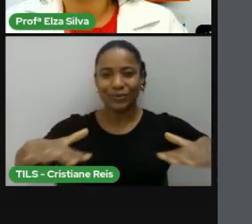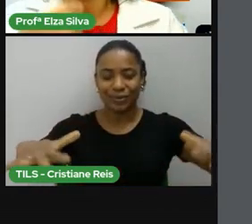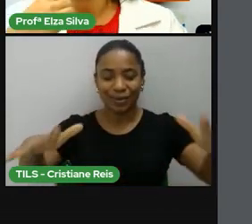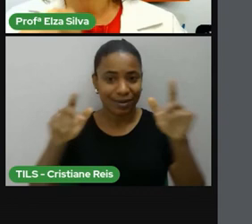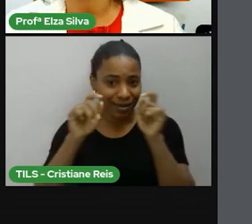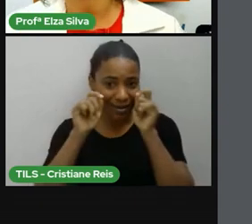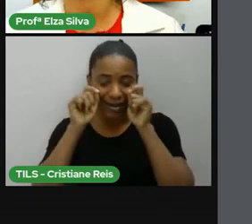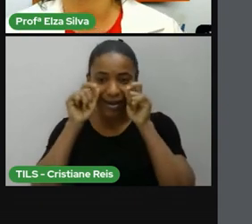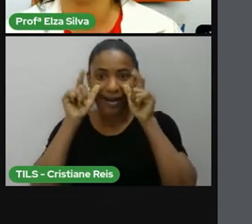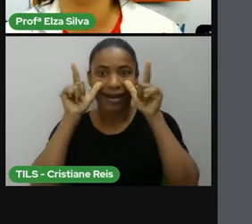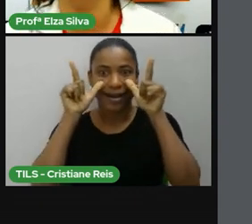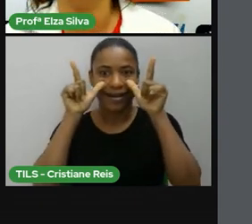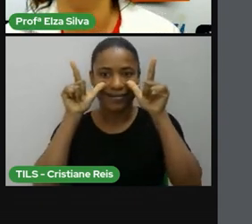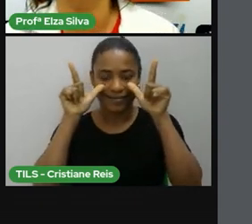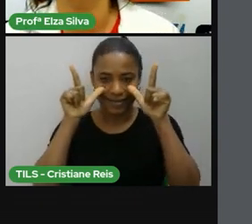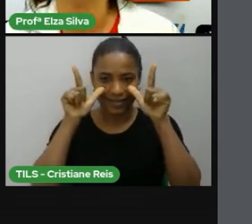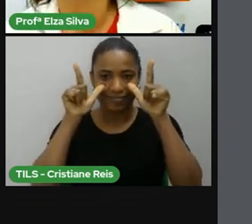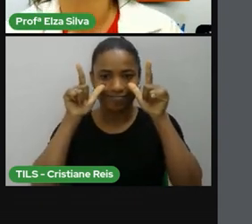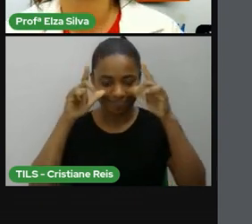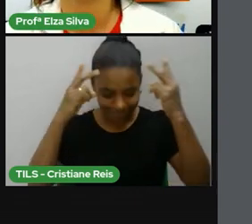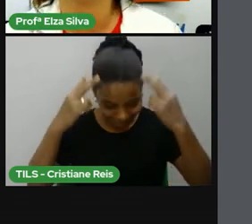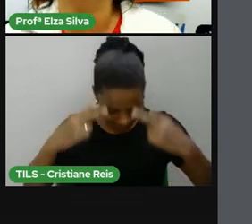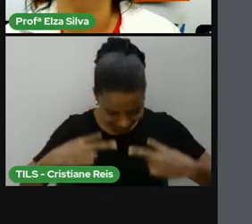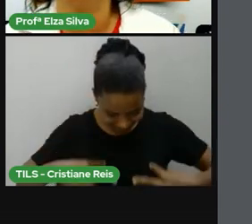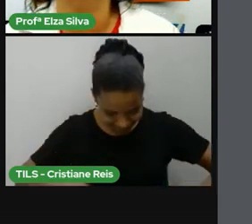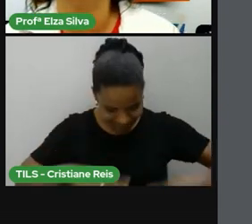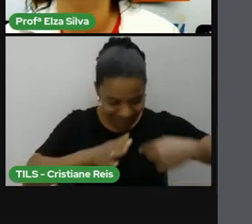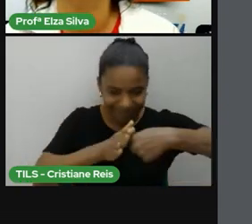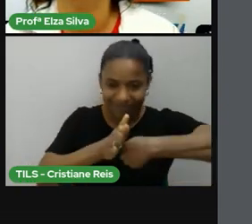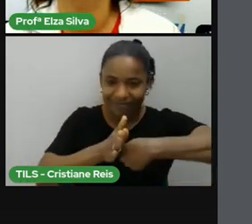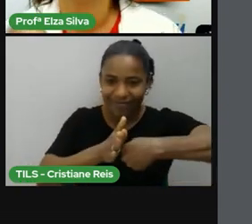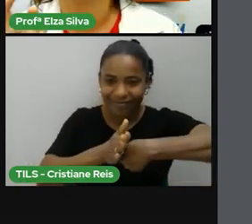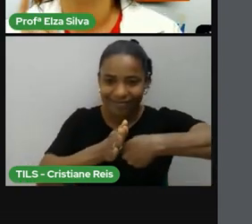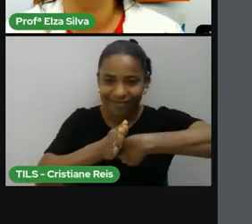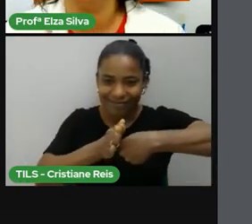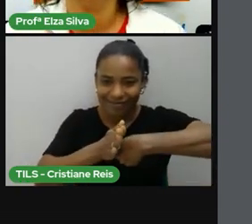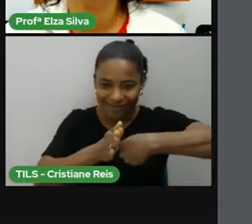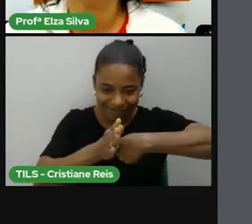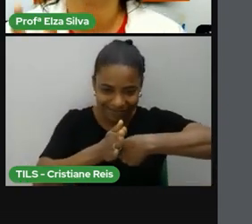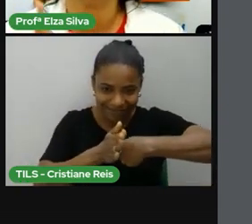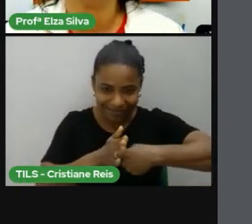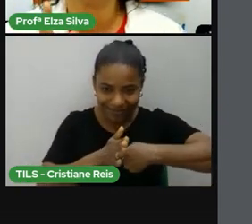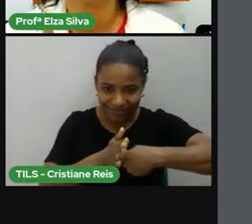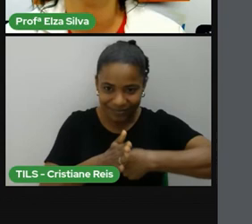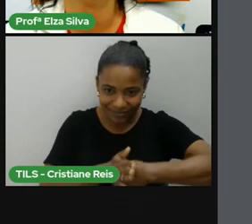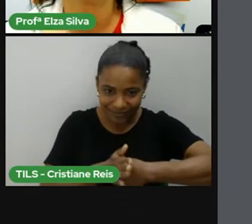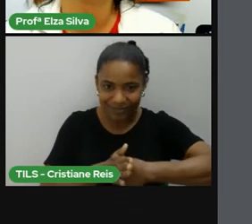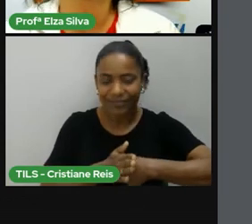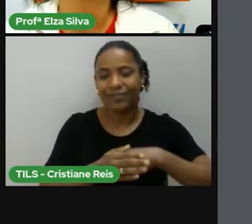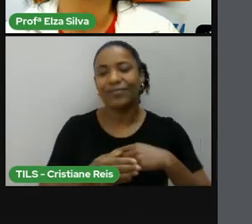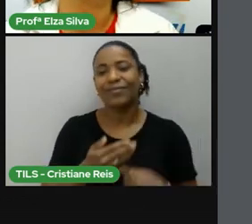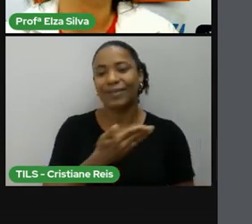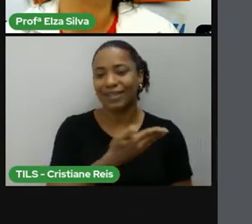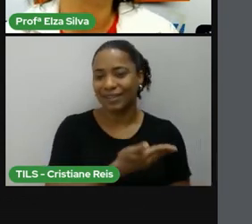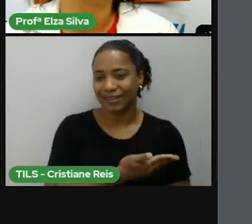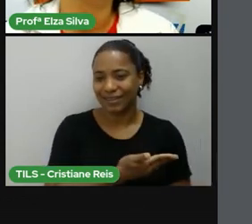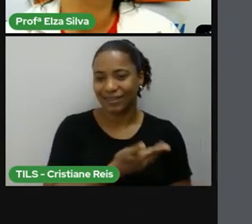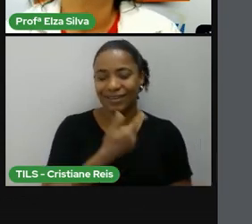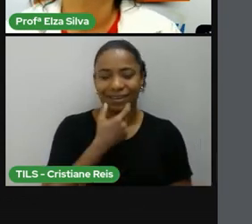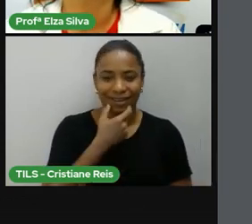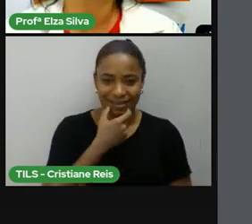para ver você mesma ou você mesmo You are your all standard of beauty